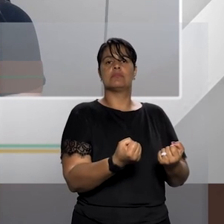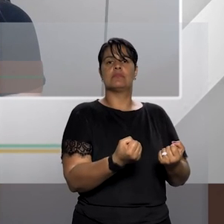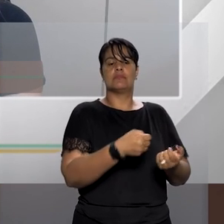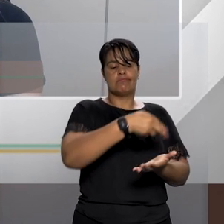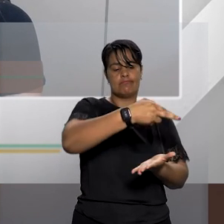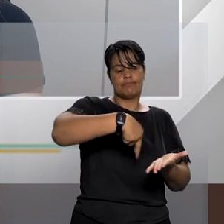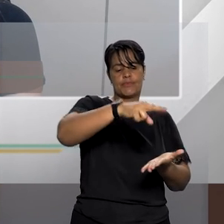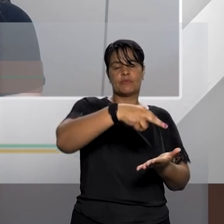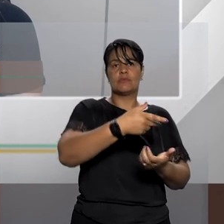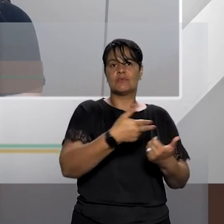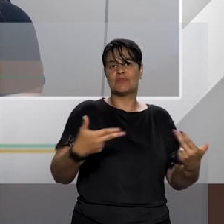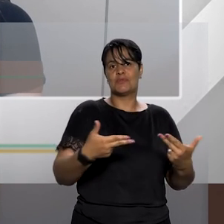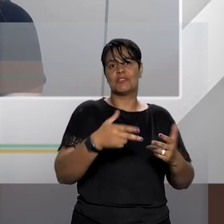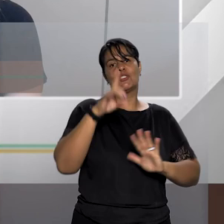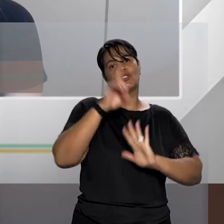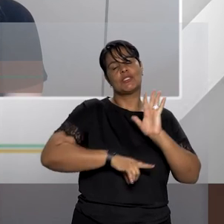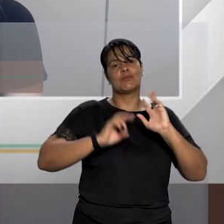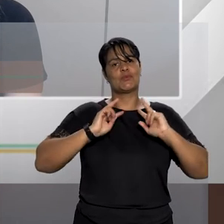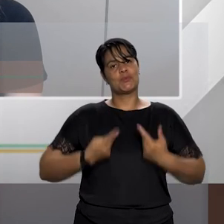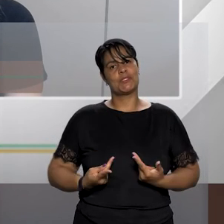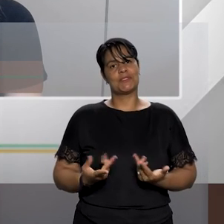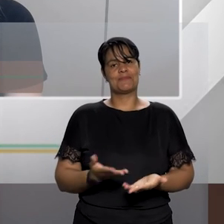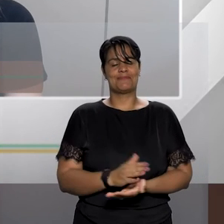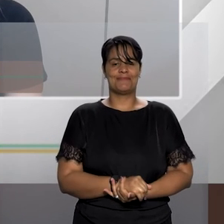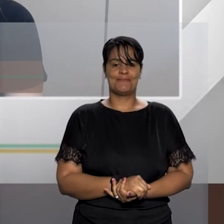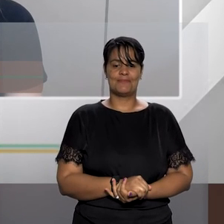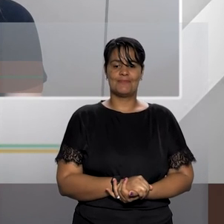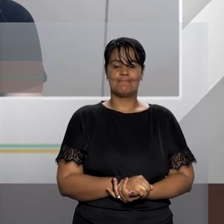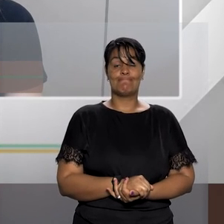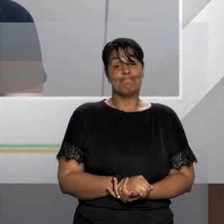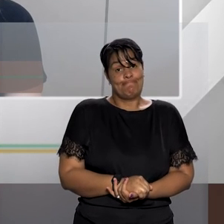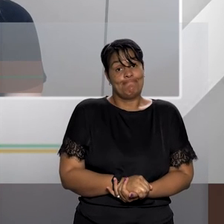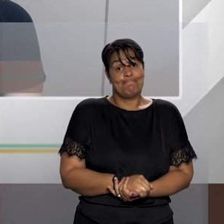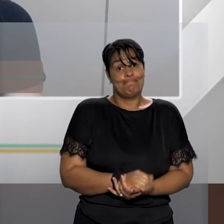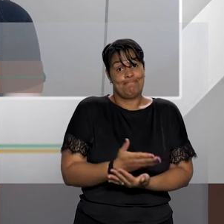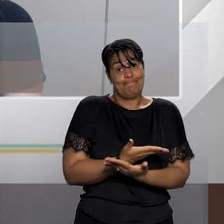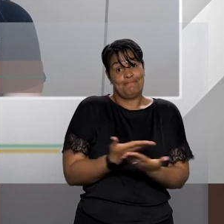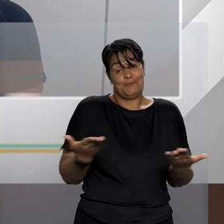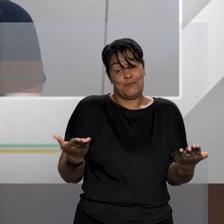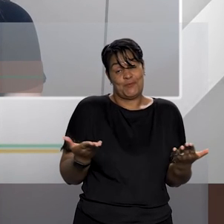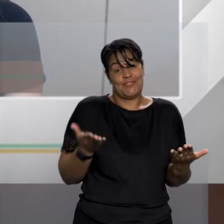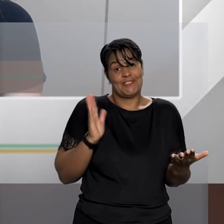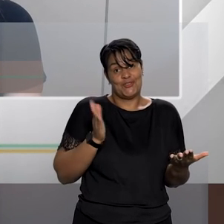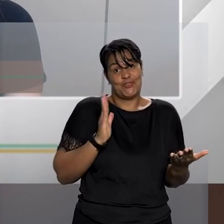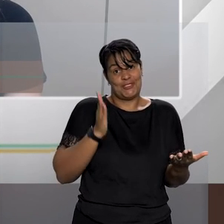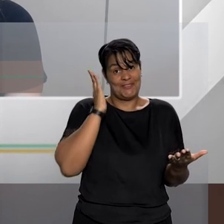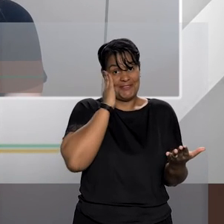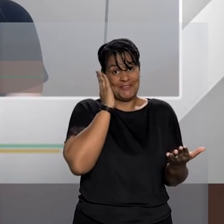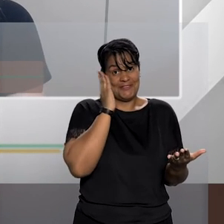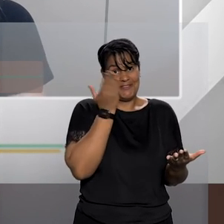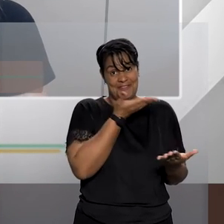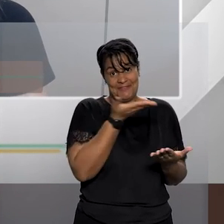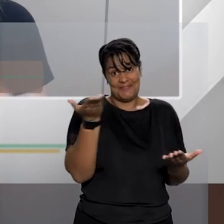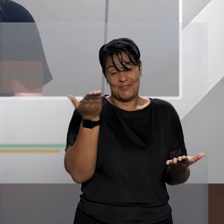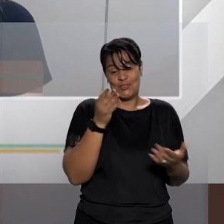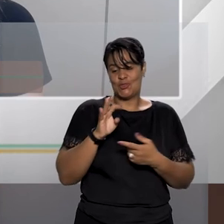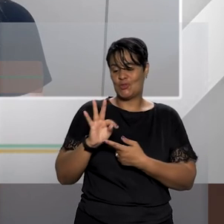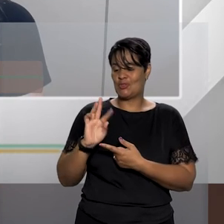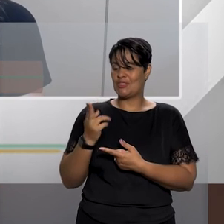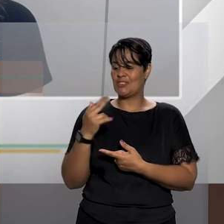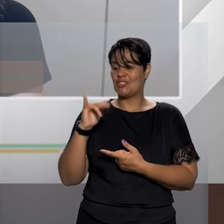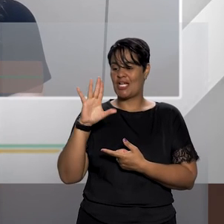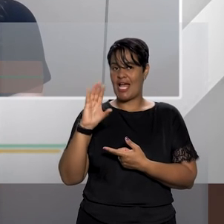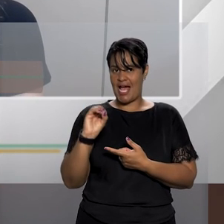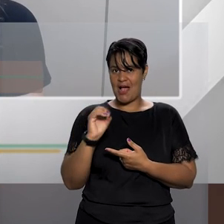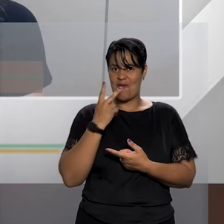internacionais de direitos humanos e como bem aqui trouxe o pensamento do doutor Thiago no que se refere